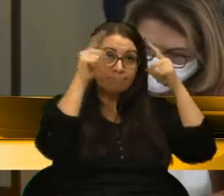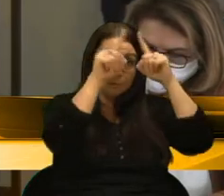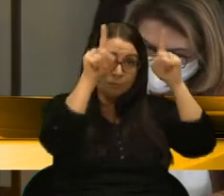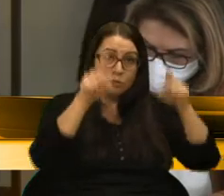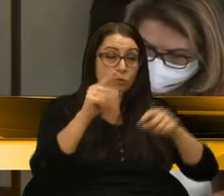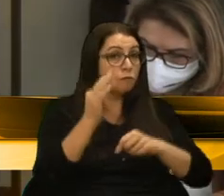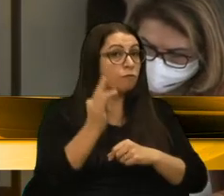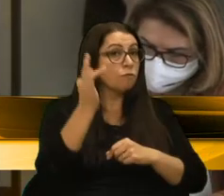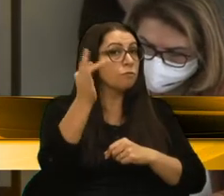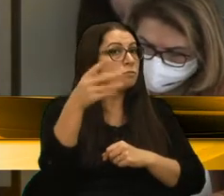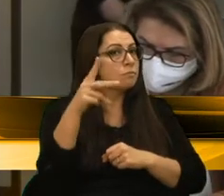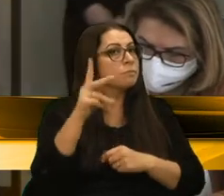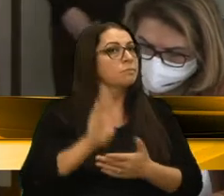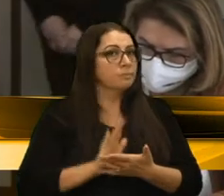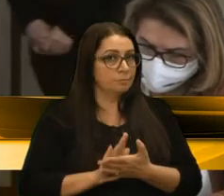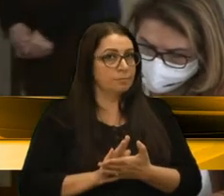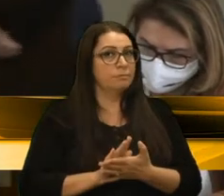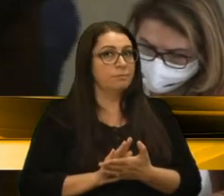o seu futuro.